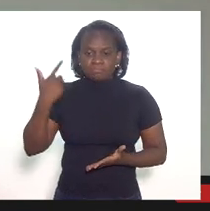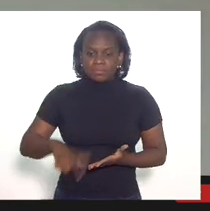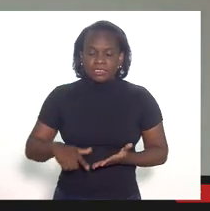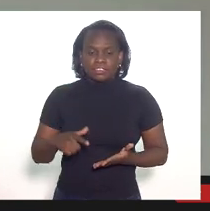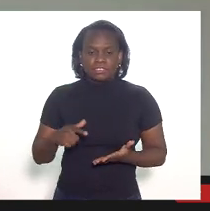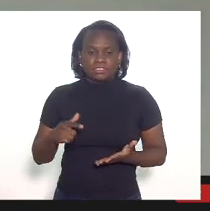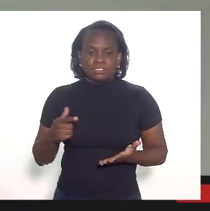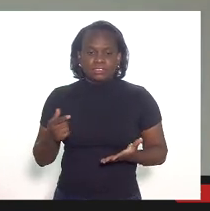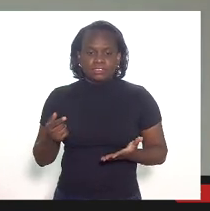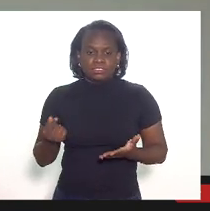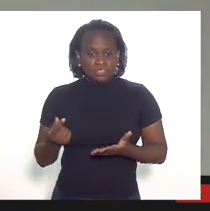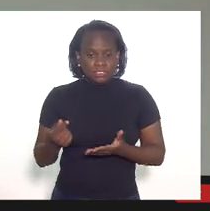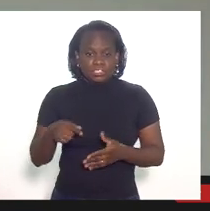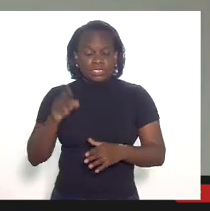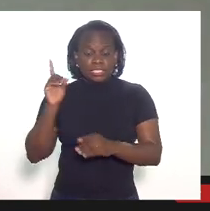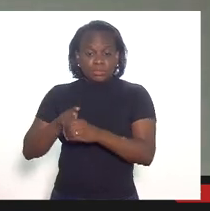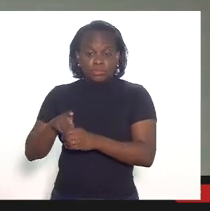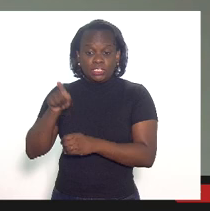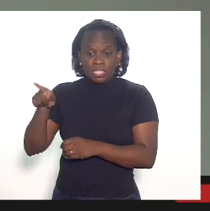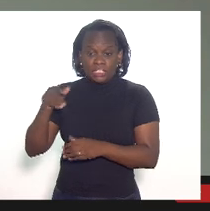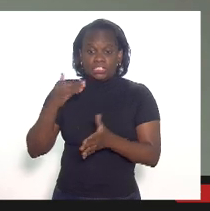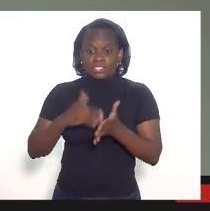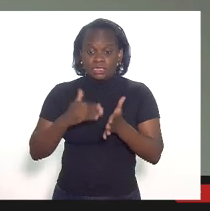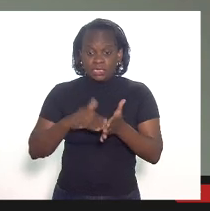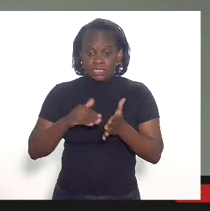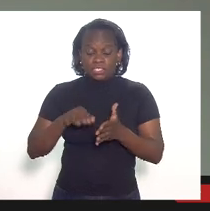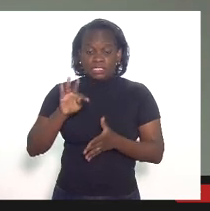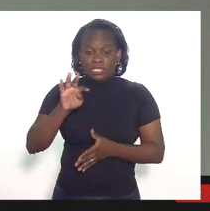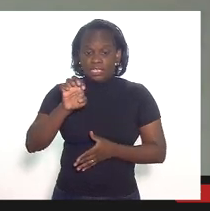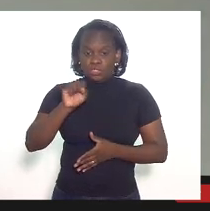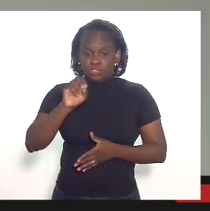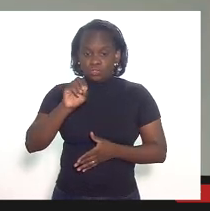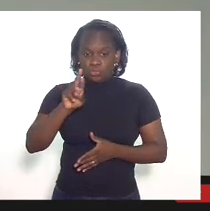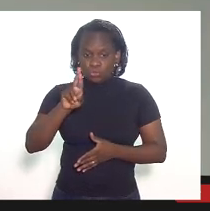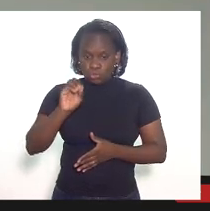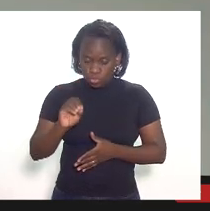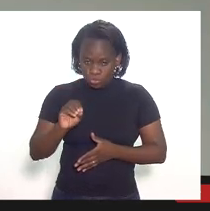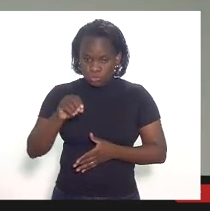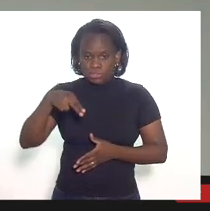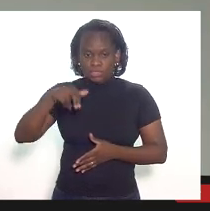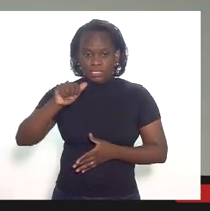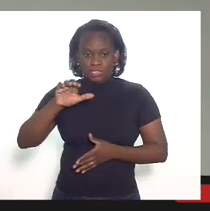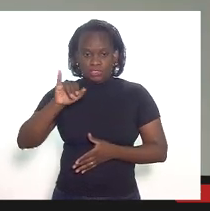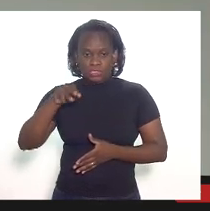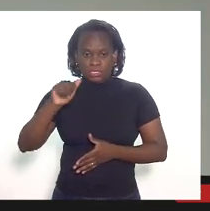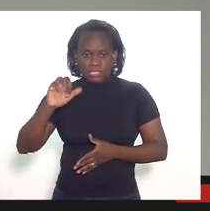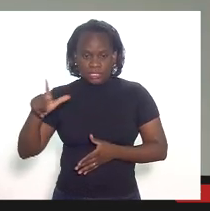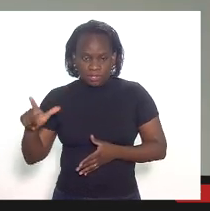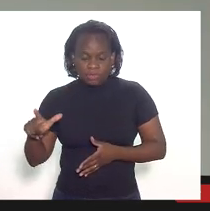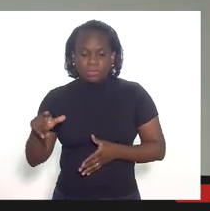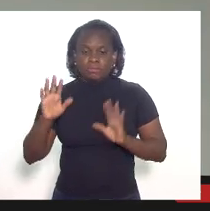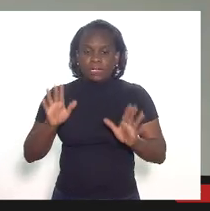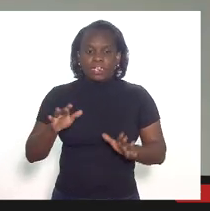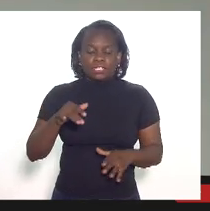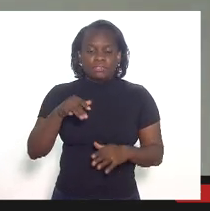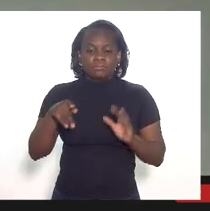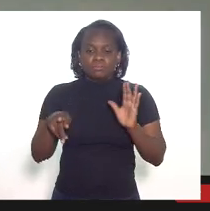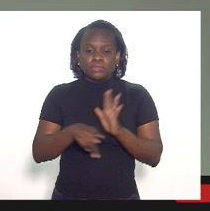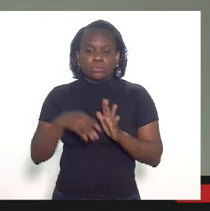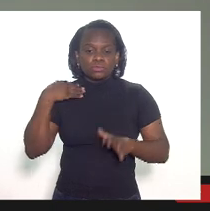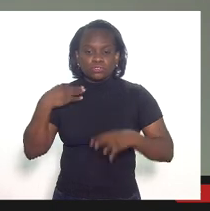valores, esses valores estão depositados na Secretaria do Tesouro Nacional, se querem depósitos judiciais, o Estado do Rio de Janeiro consegue